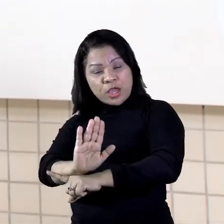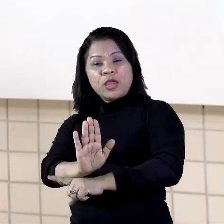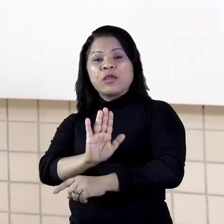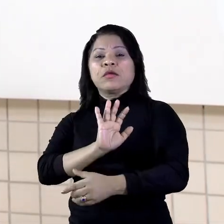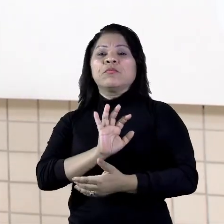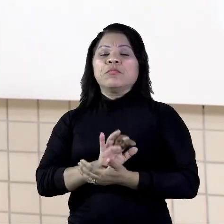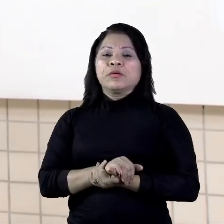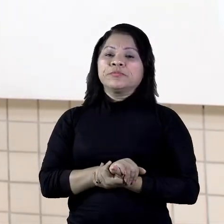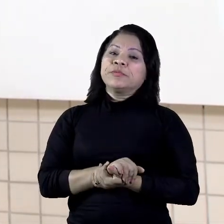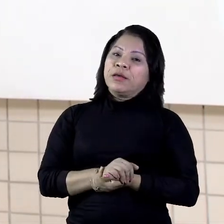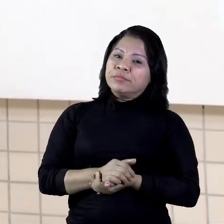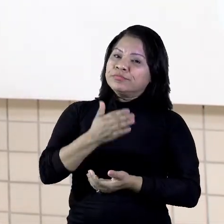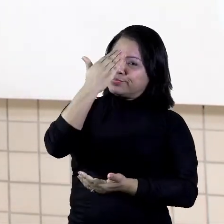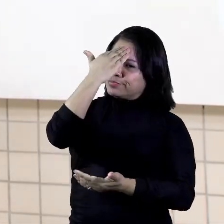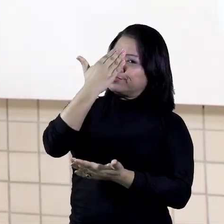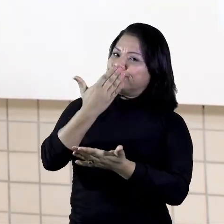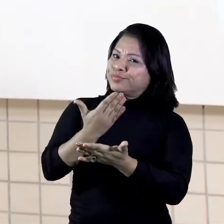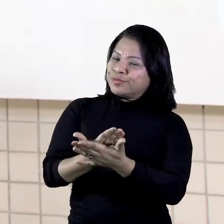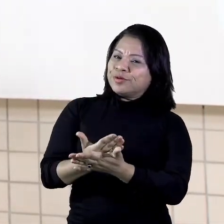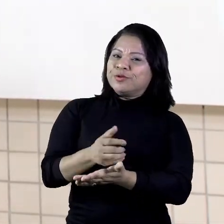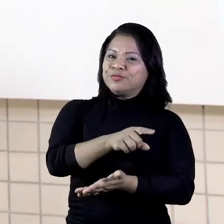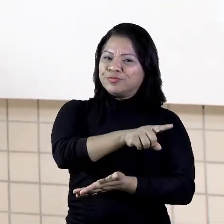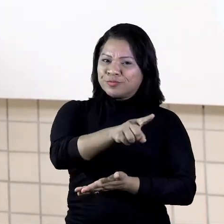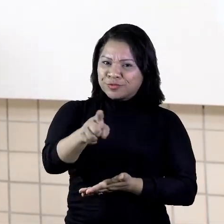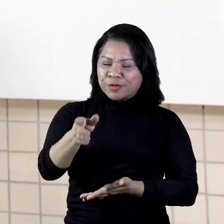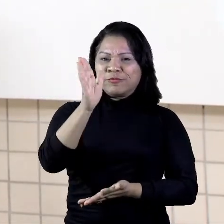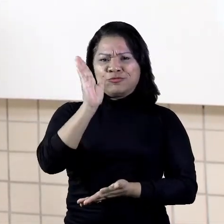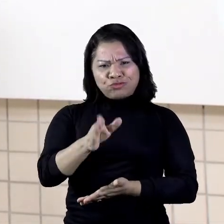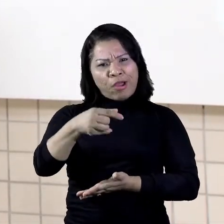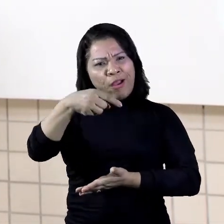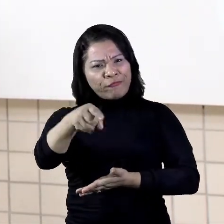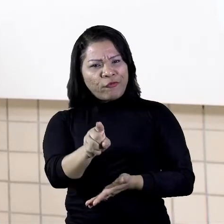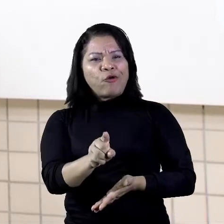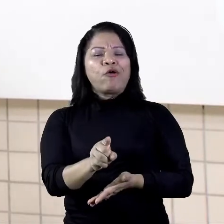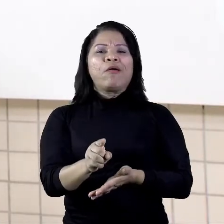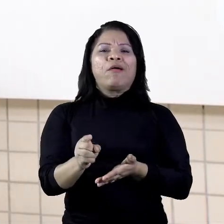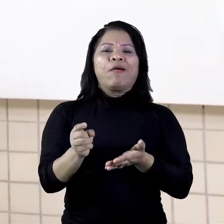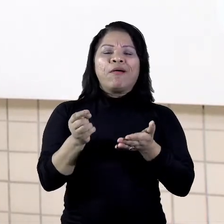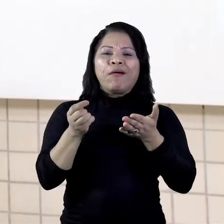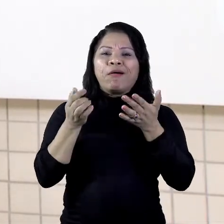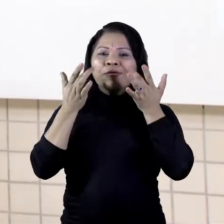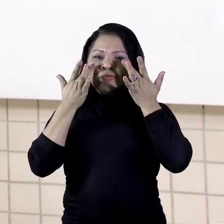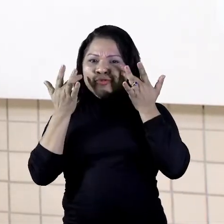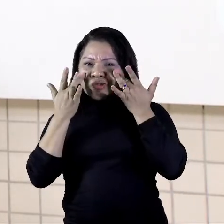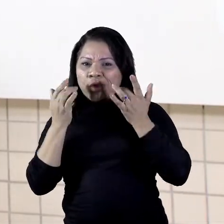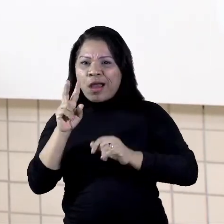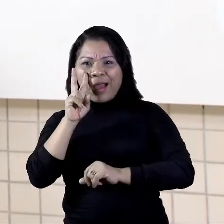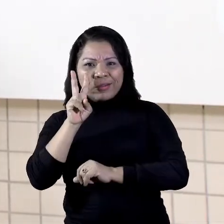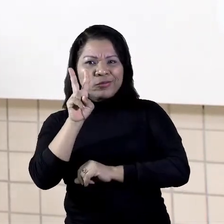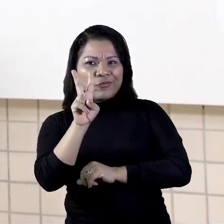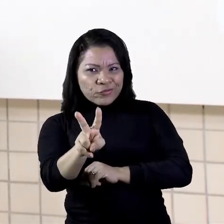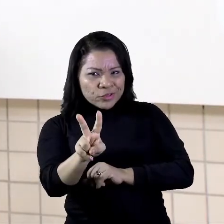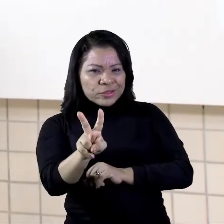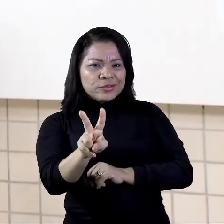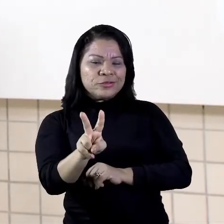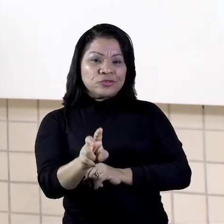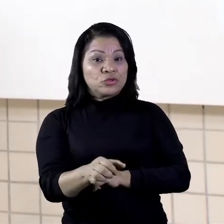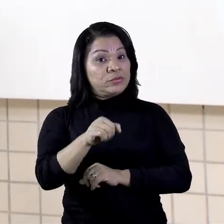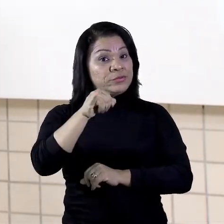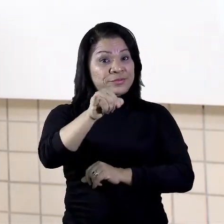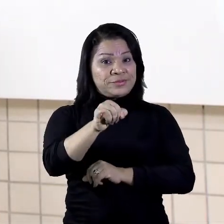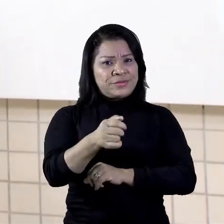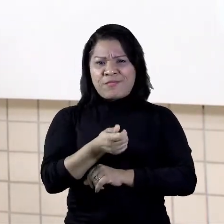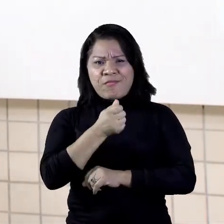eu creio que alguns de vocês já tenham ido a algum teatro, ter assistido a alguma peça. Se não foram ainda a um